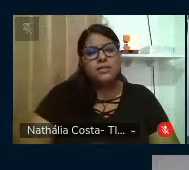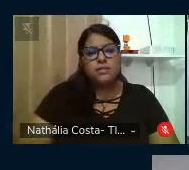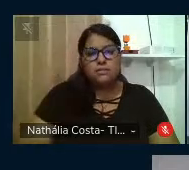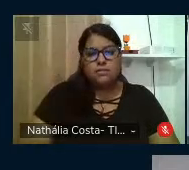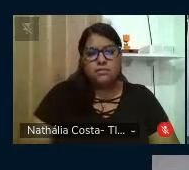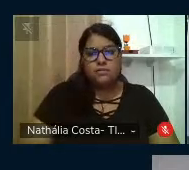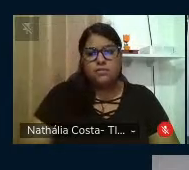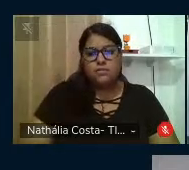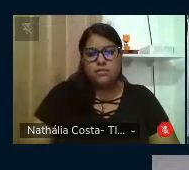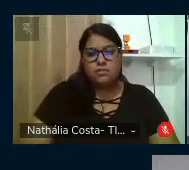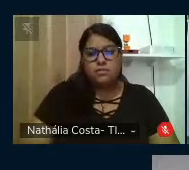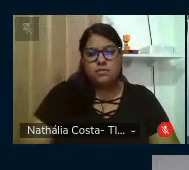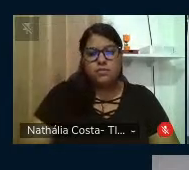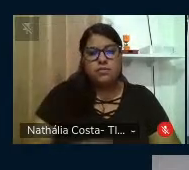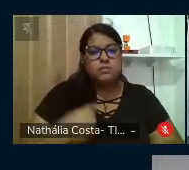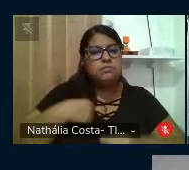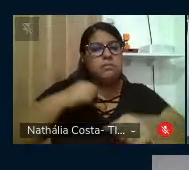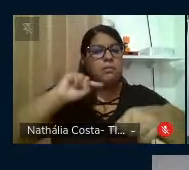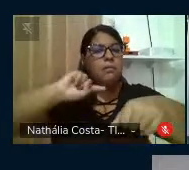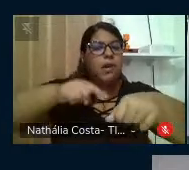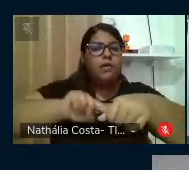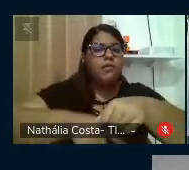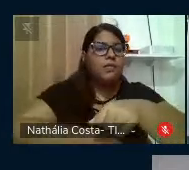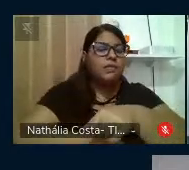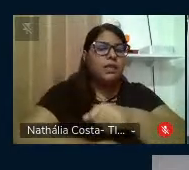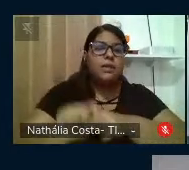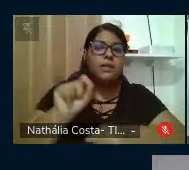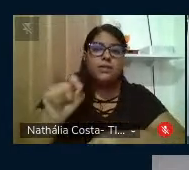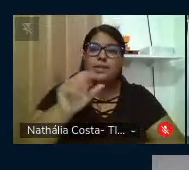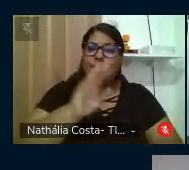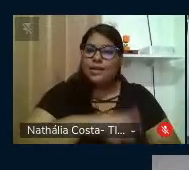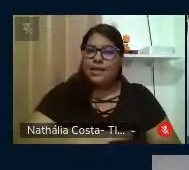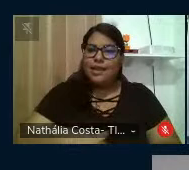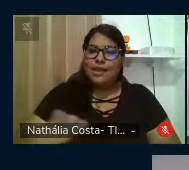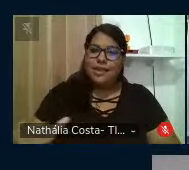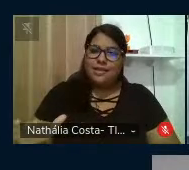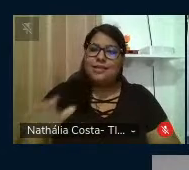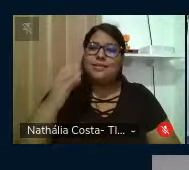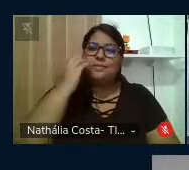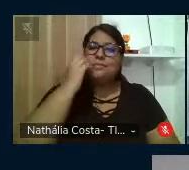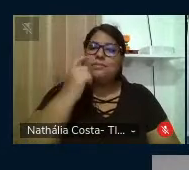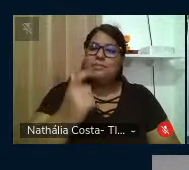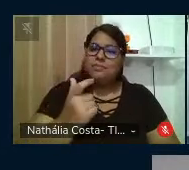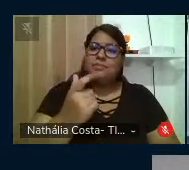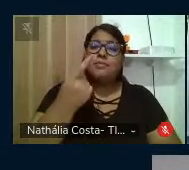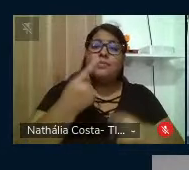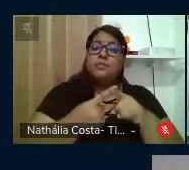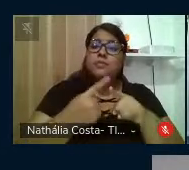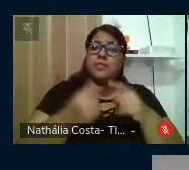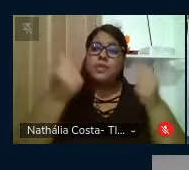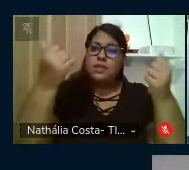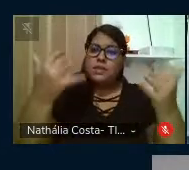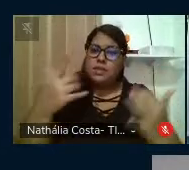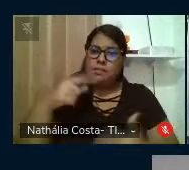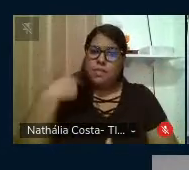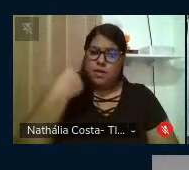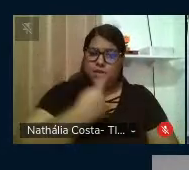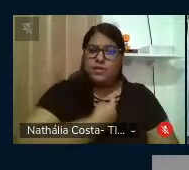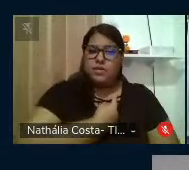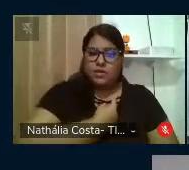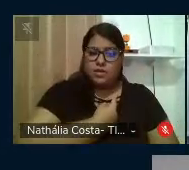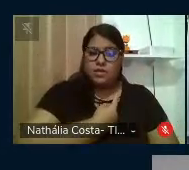vou buscar, vou aprofundar a infância de Paulo Freire, porque Paulo Freire diz assim para a gente,